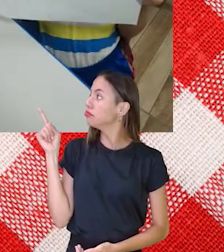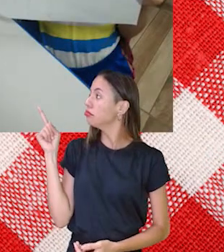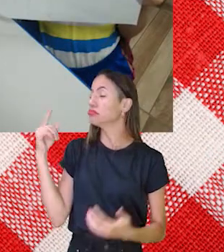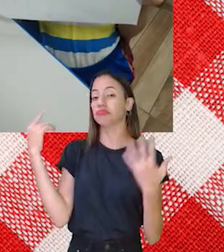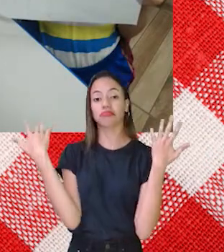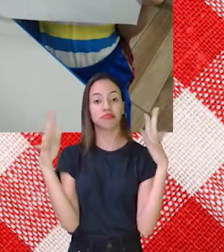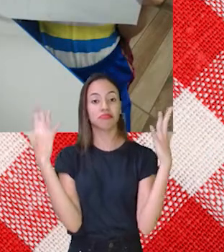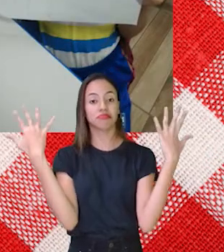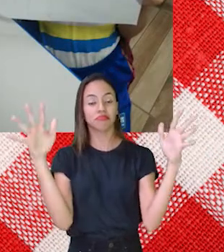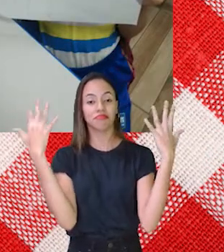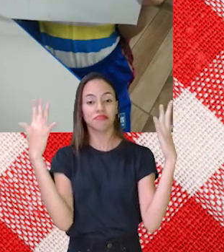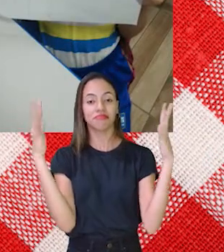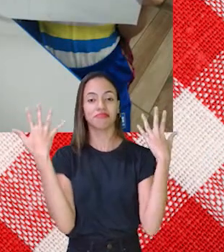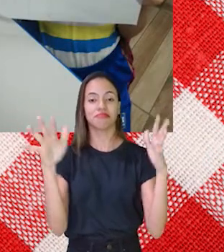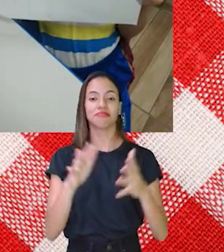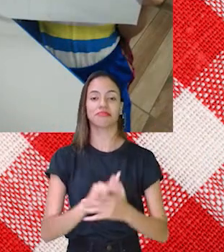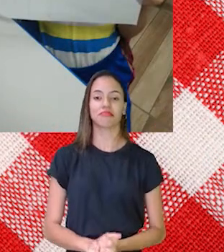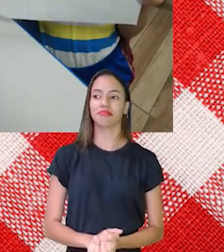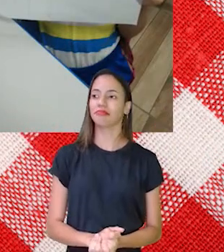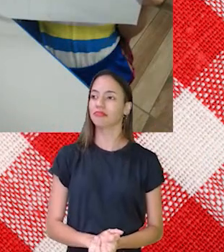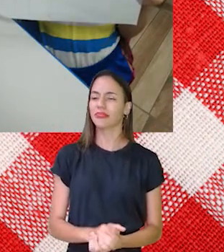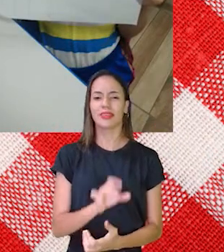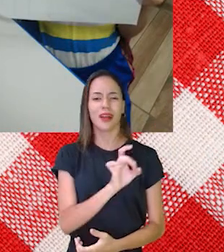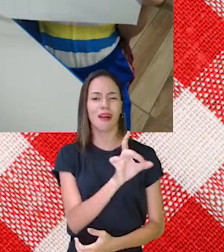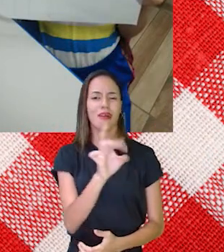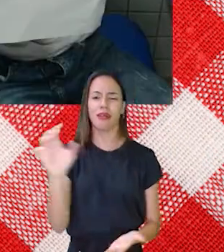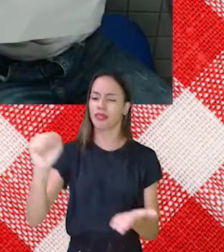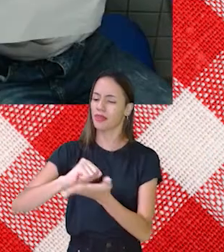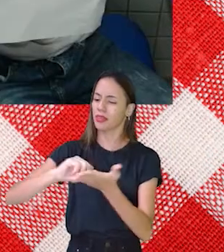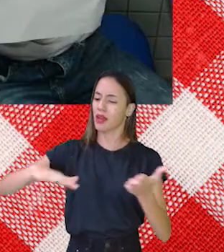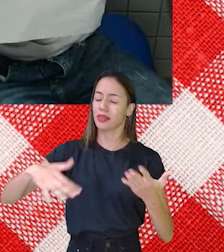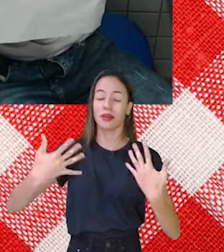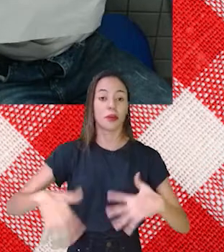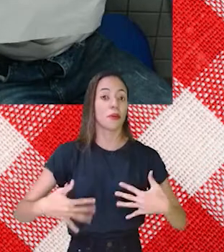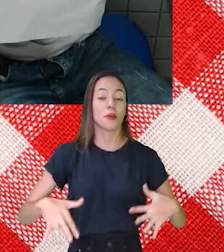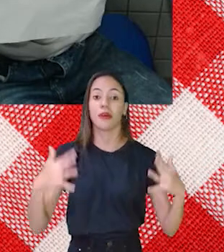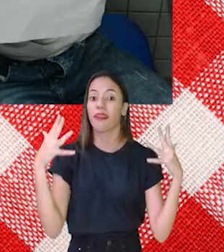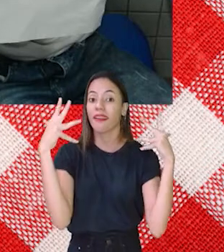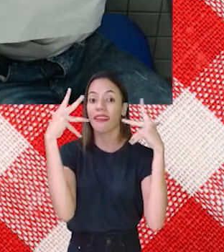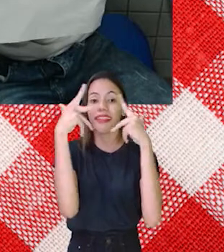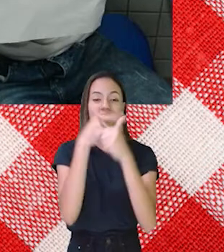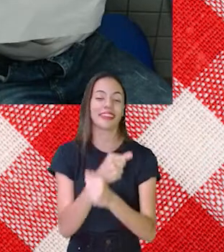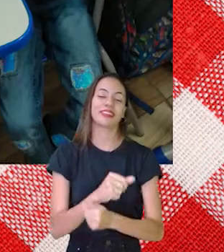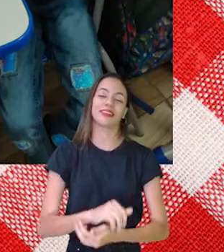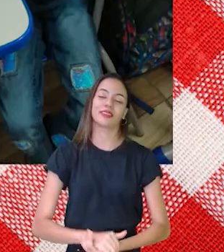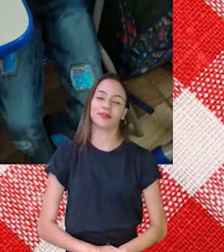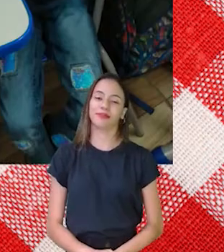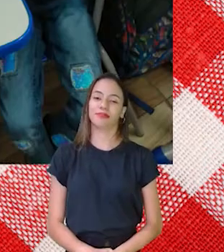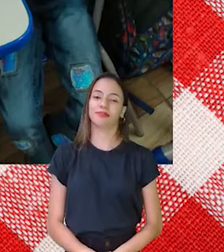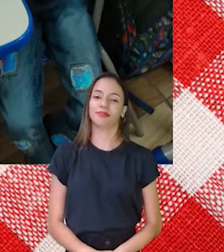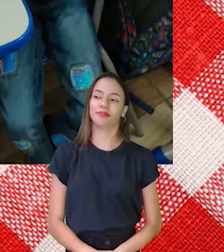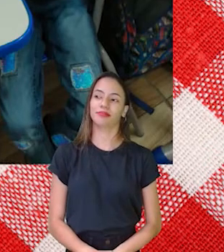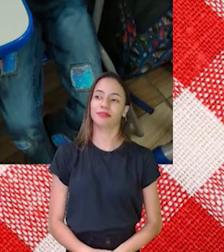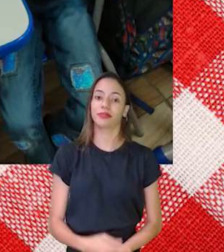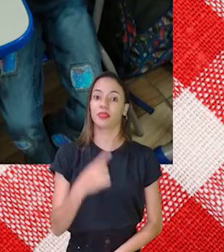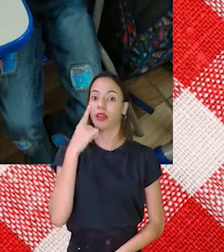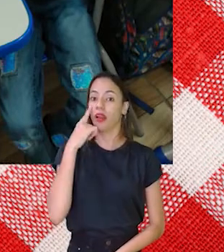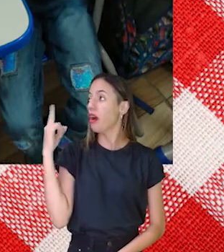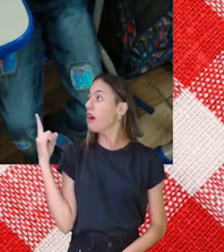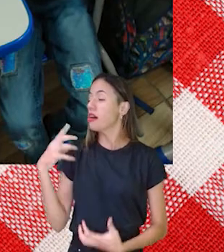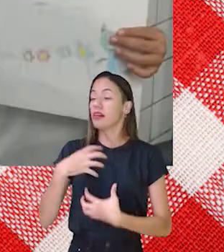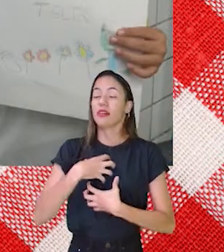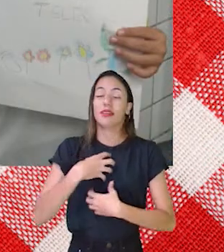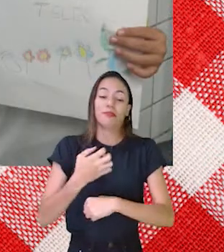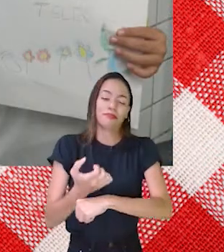parabéns Cada tarefa Mais linda Que a outra Gente Olha Fiquei muito